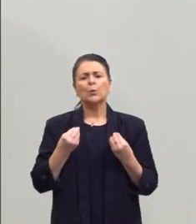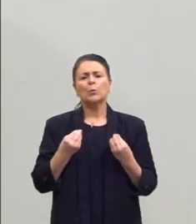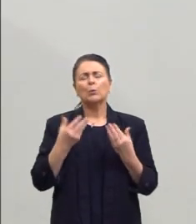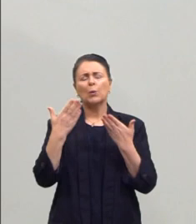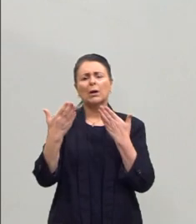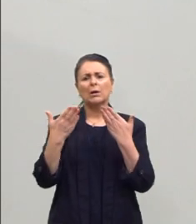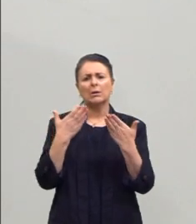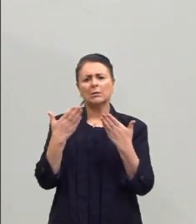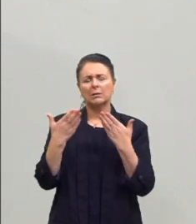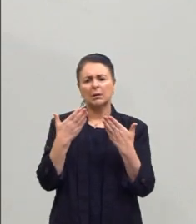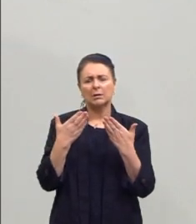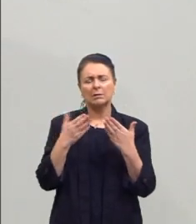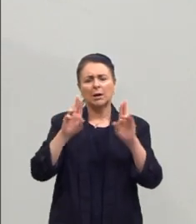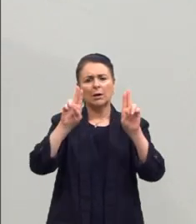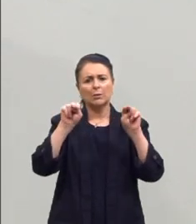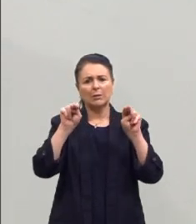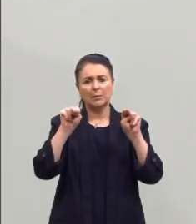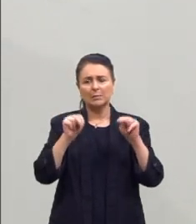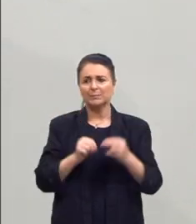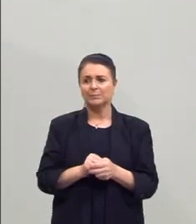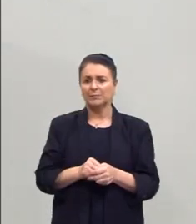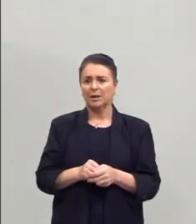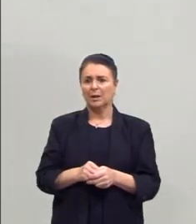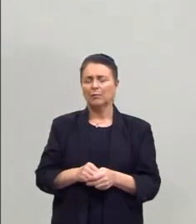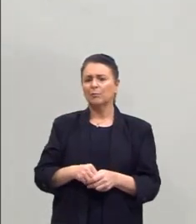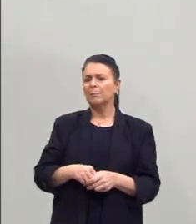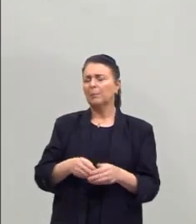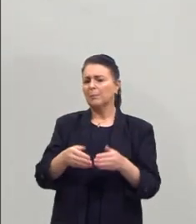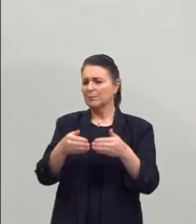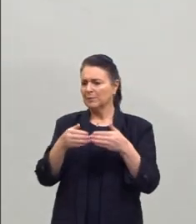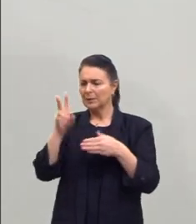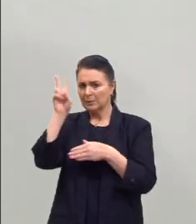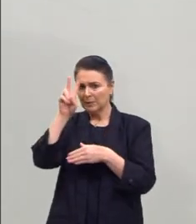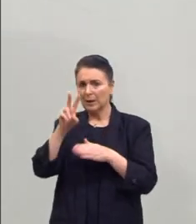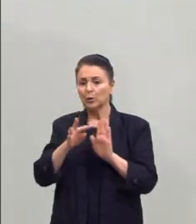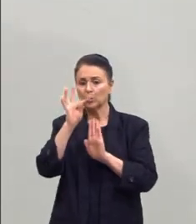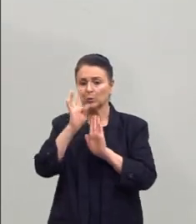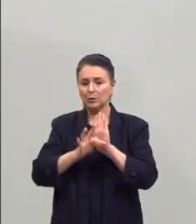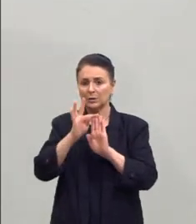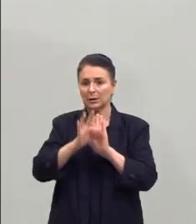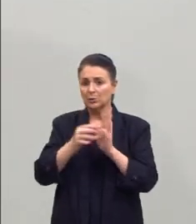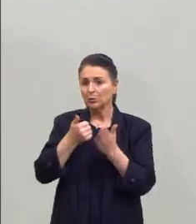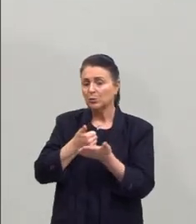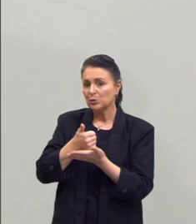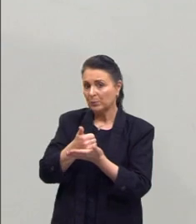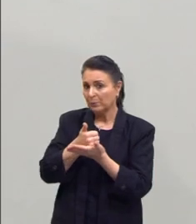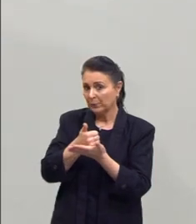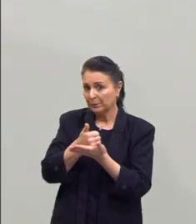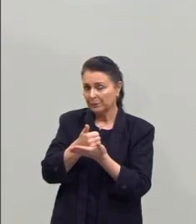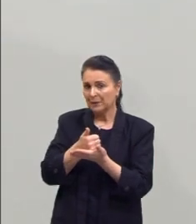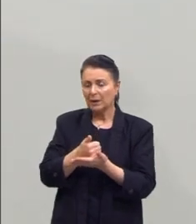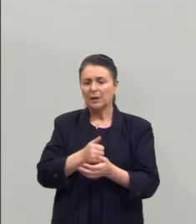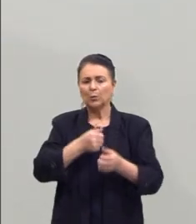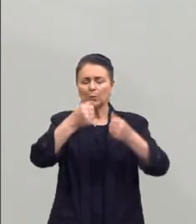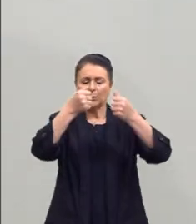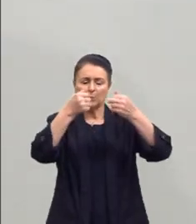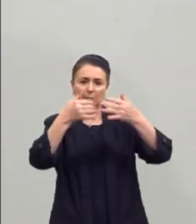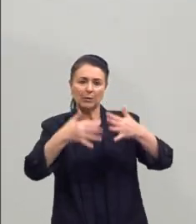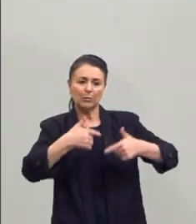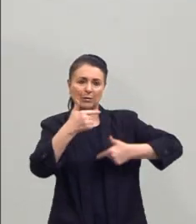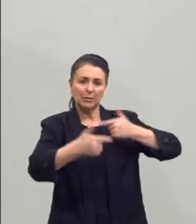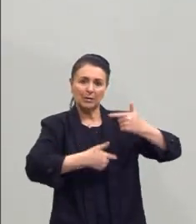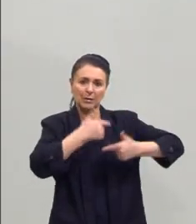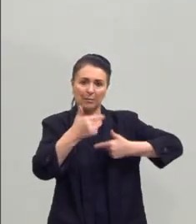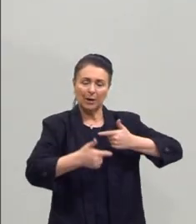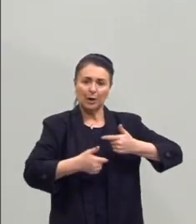em relação... Vou pedir para a Timia ajudar a lembrar dos textos de apoio. Um deles falava sobre a questão do trabalho